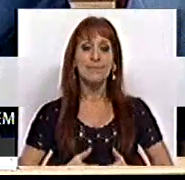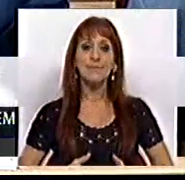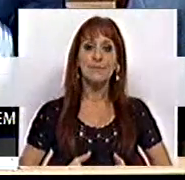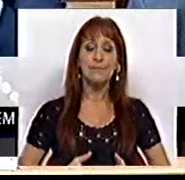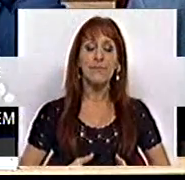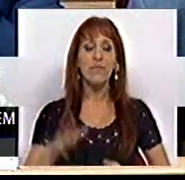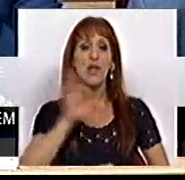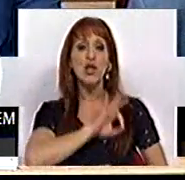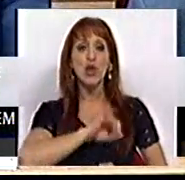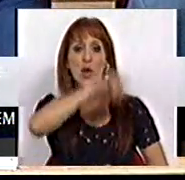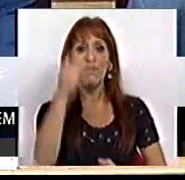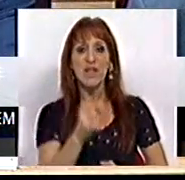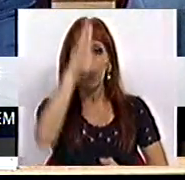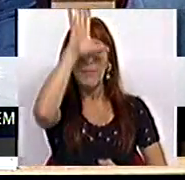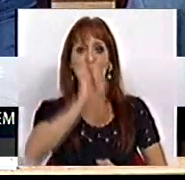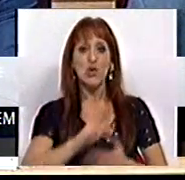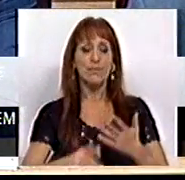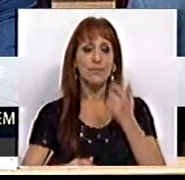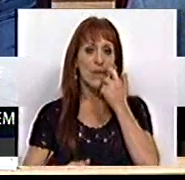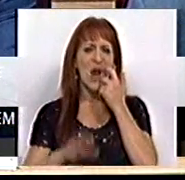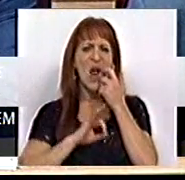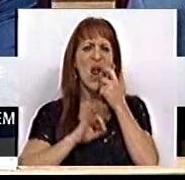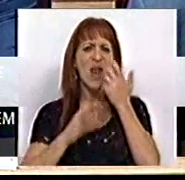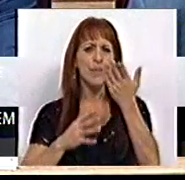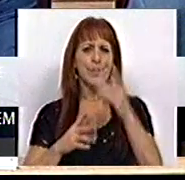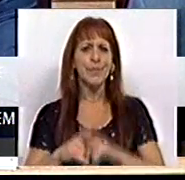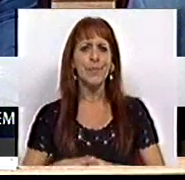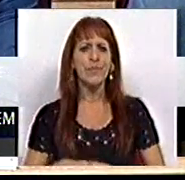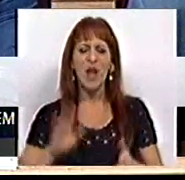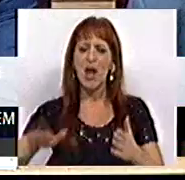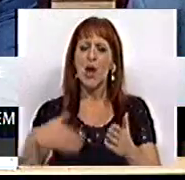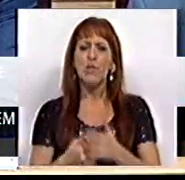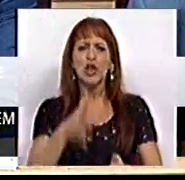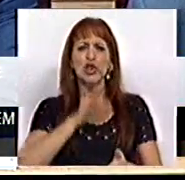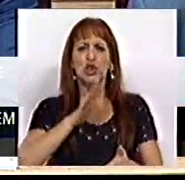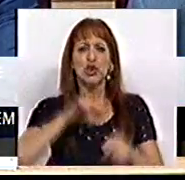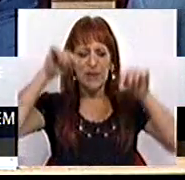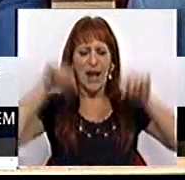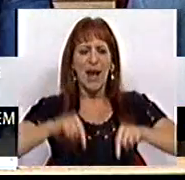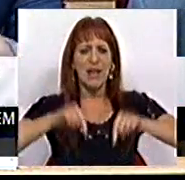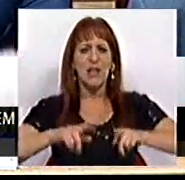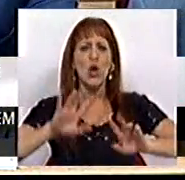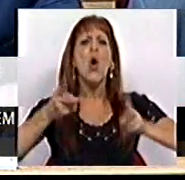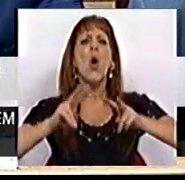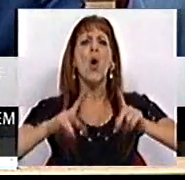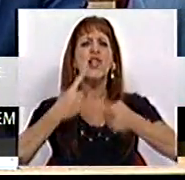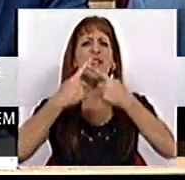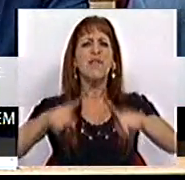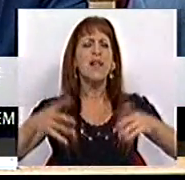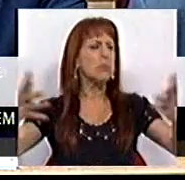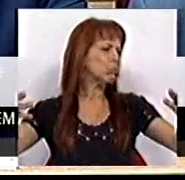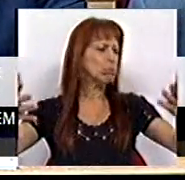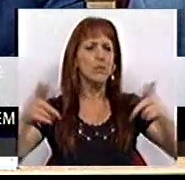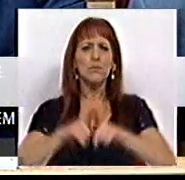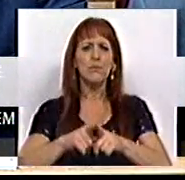Sr. Vice-Primer-Ministro, o Sr. propôs-se explicar aqui qual seria a diferença